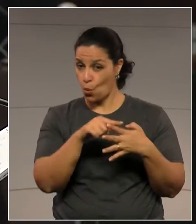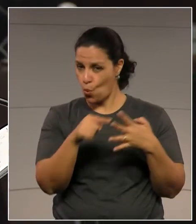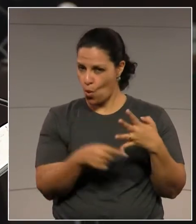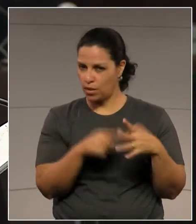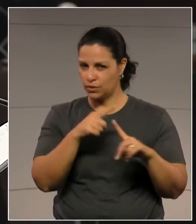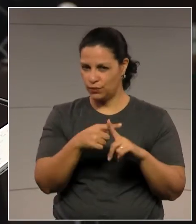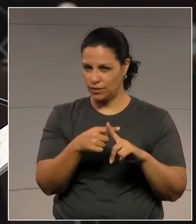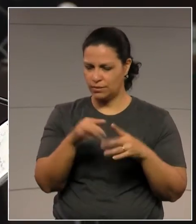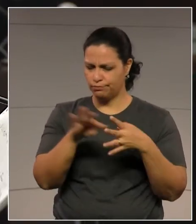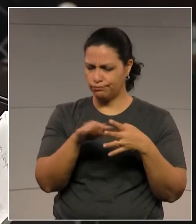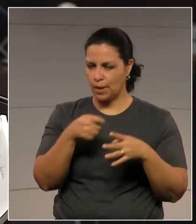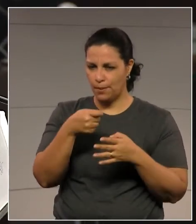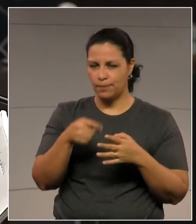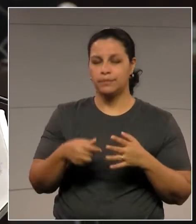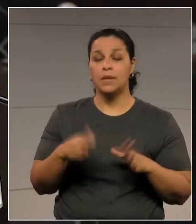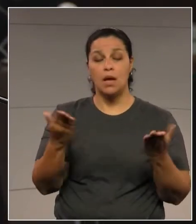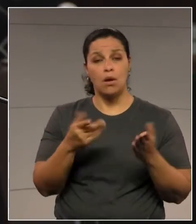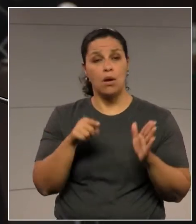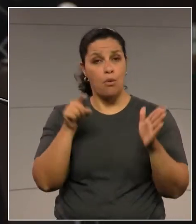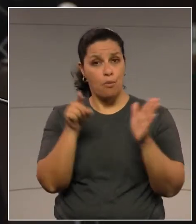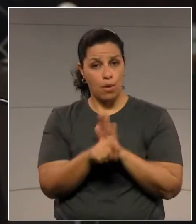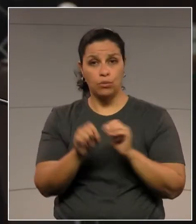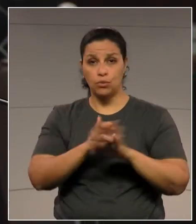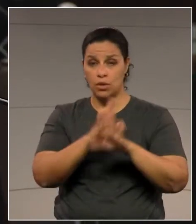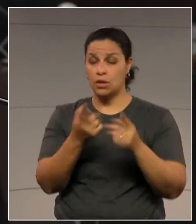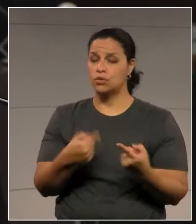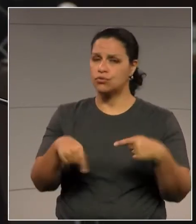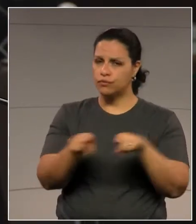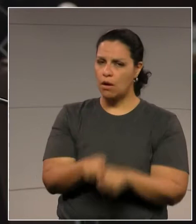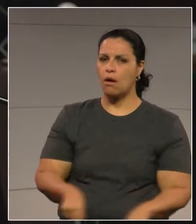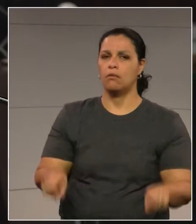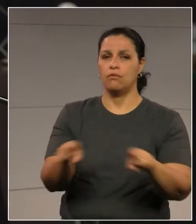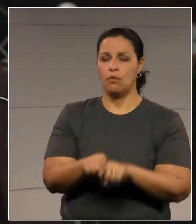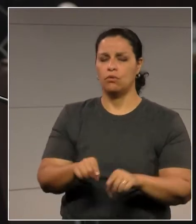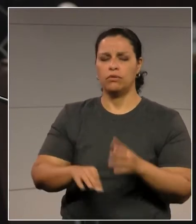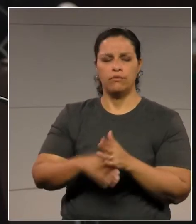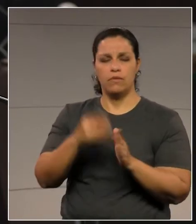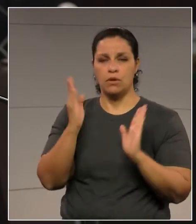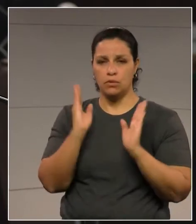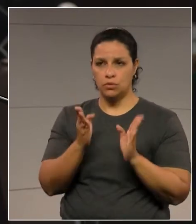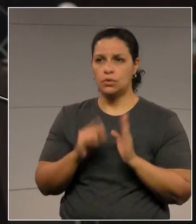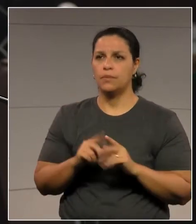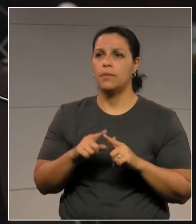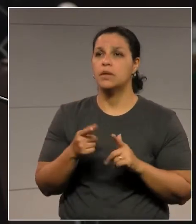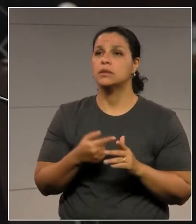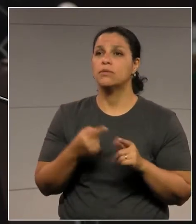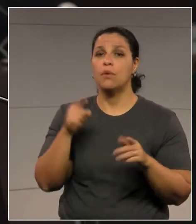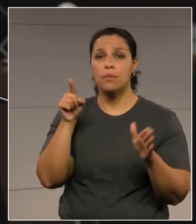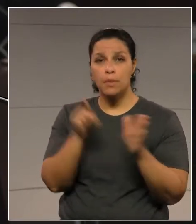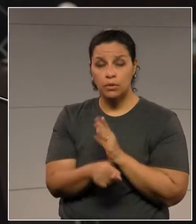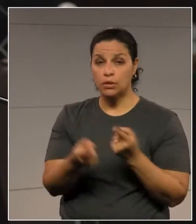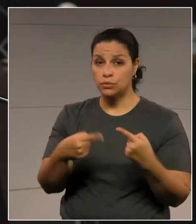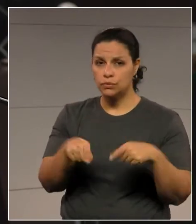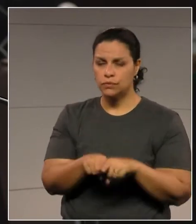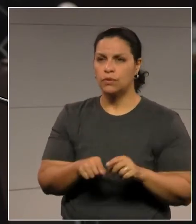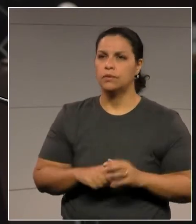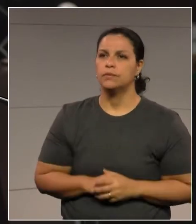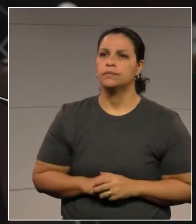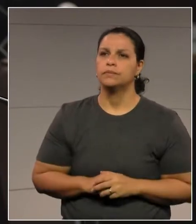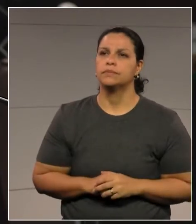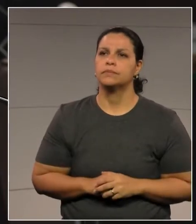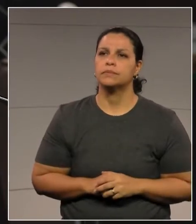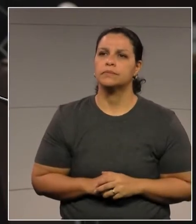A minha pergunta, ela é bem clara, já foi repetida aqui várias vezes, mas eu vou repetir mais uma vez.